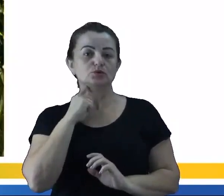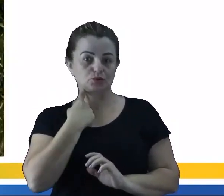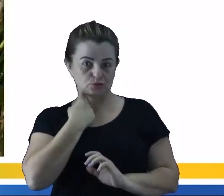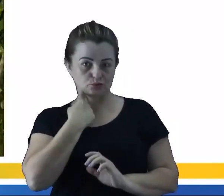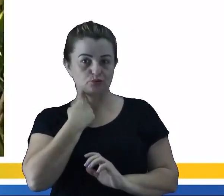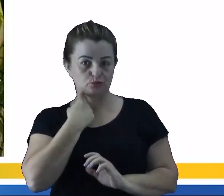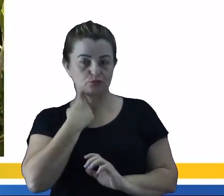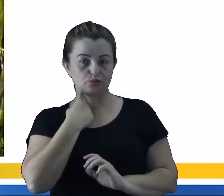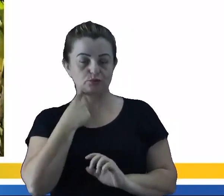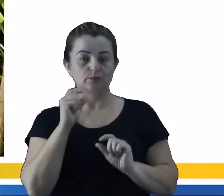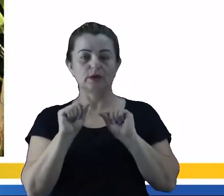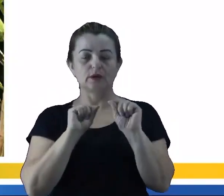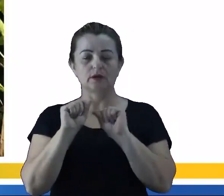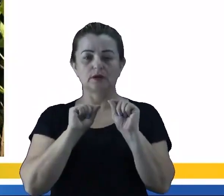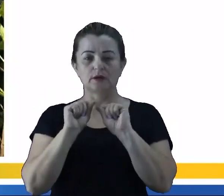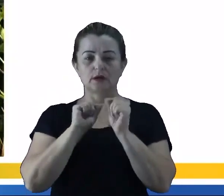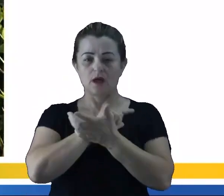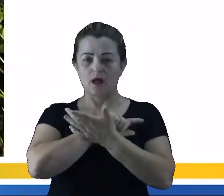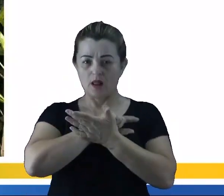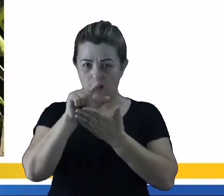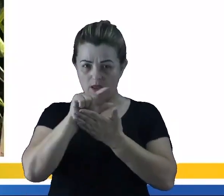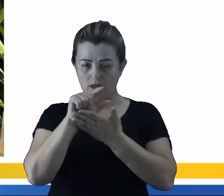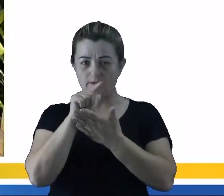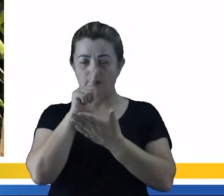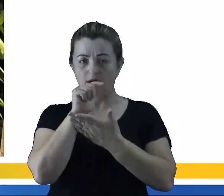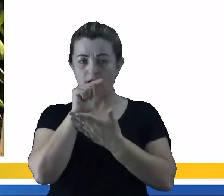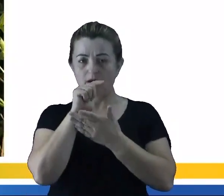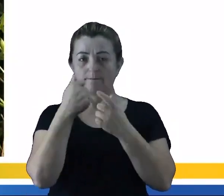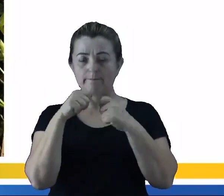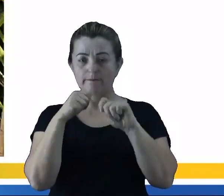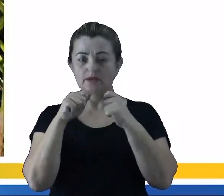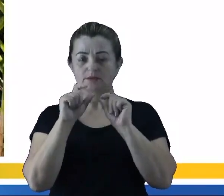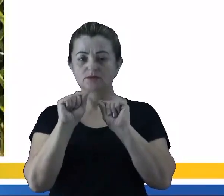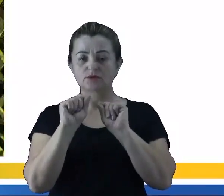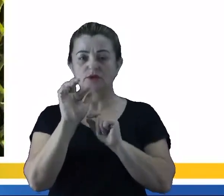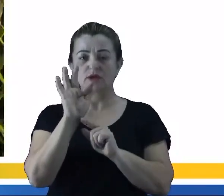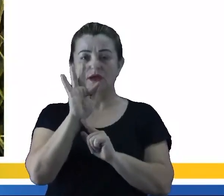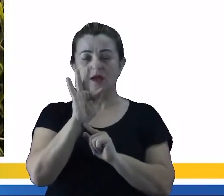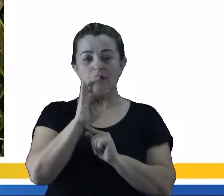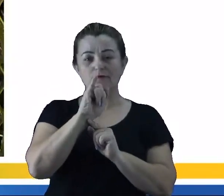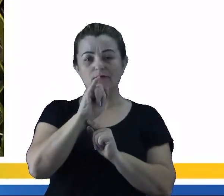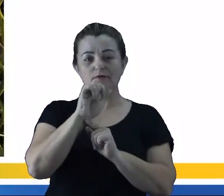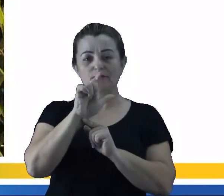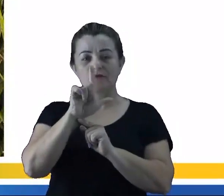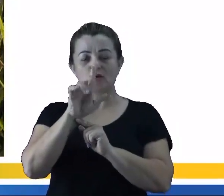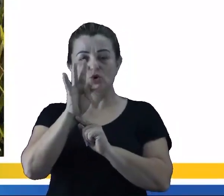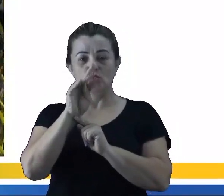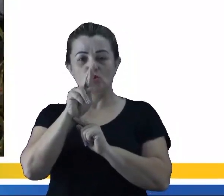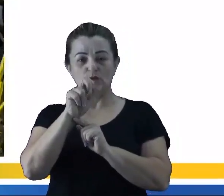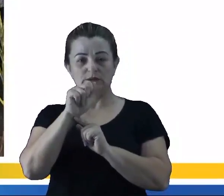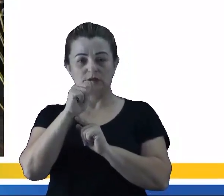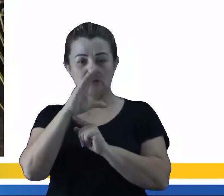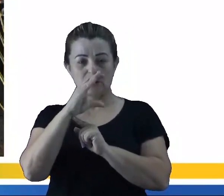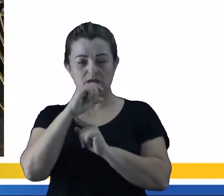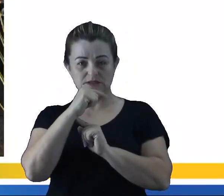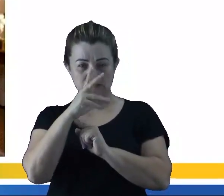potável, que a gente consiga utilizar essa água, ela também vai passar por um processo de filtração.